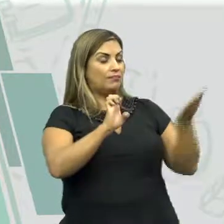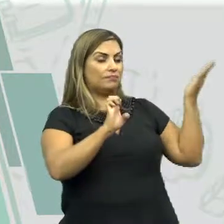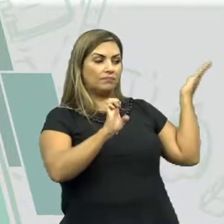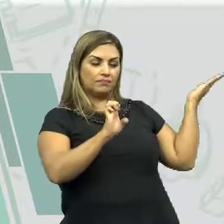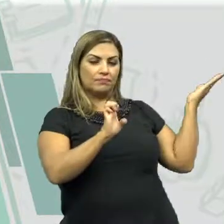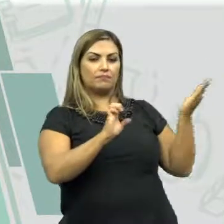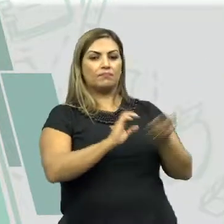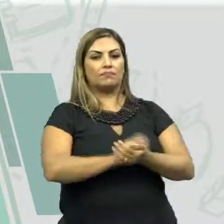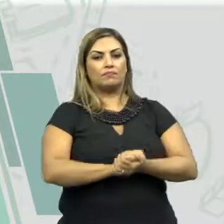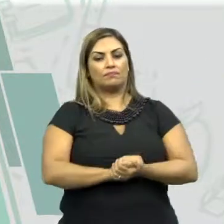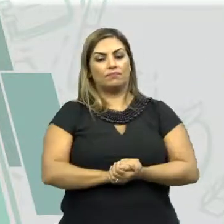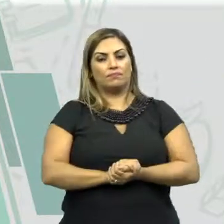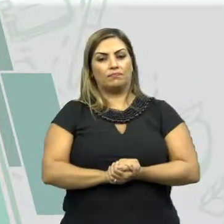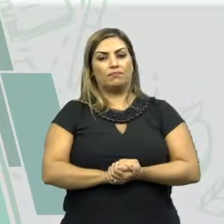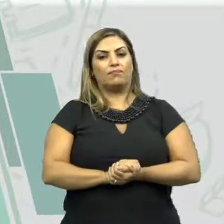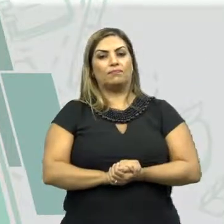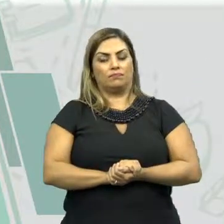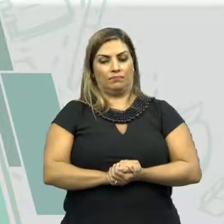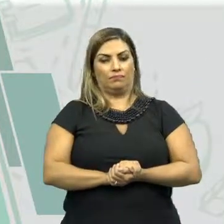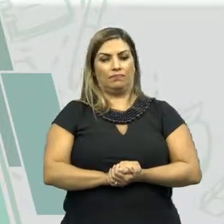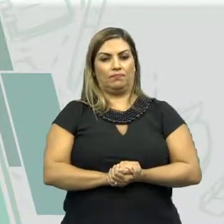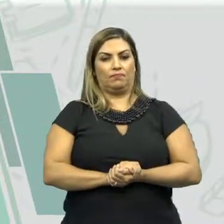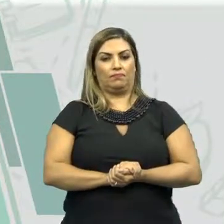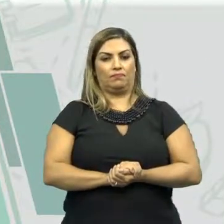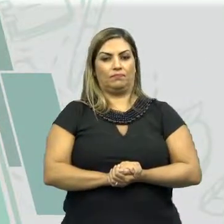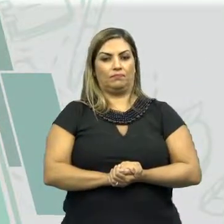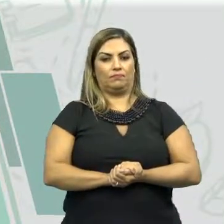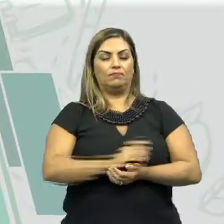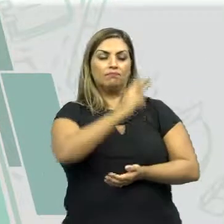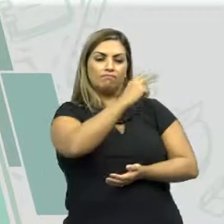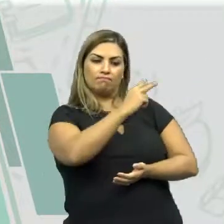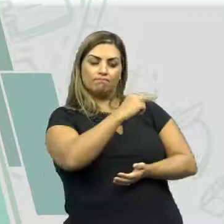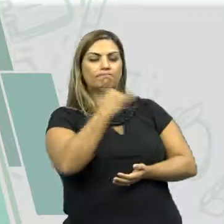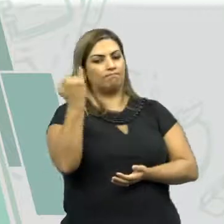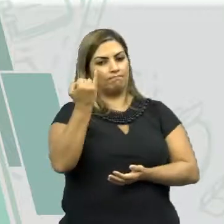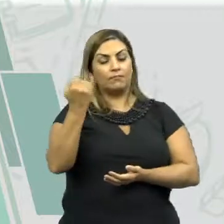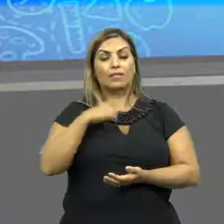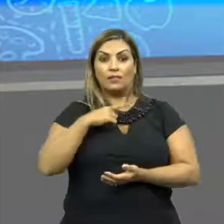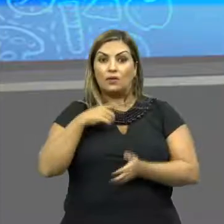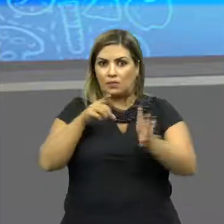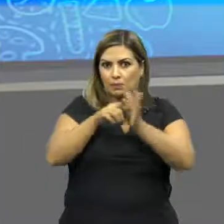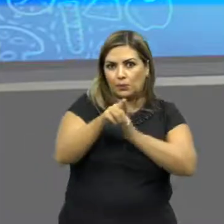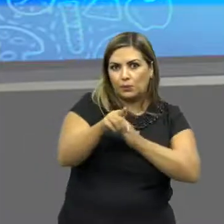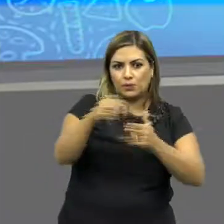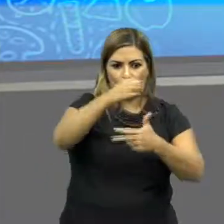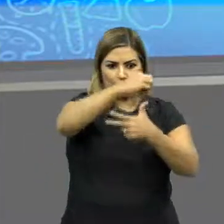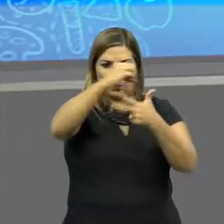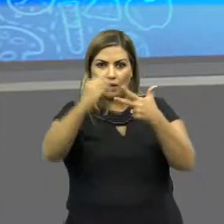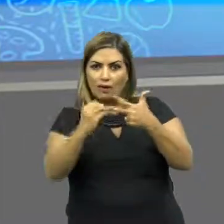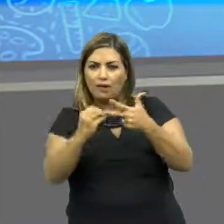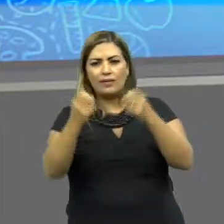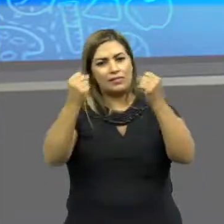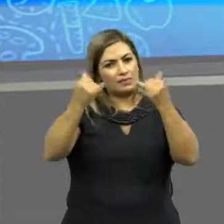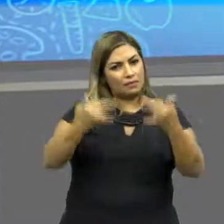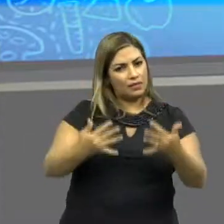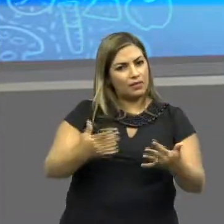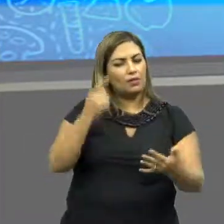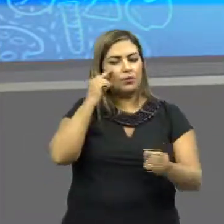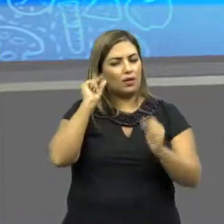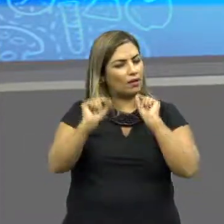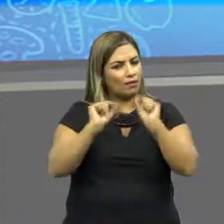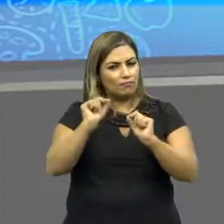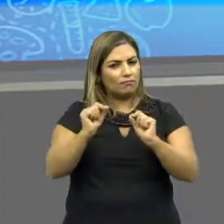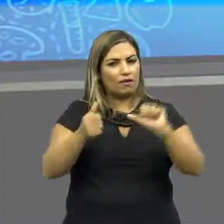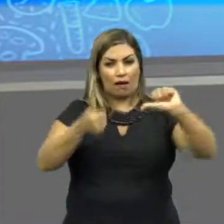fósseis. Letra E, e última, fixação de carbono em moléculas orgânicas. Nessa questão, o Enem está visando